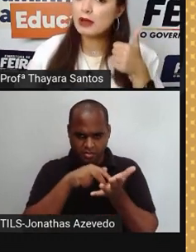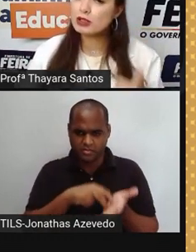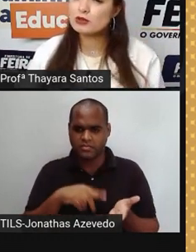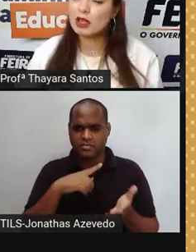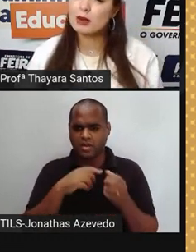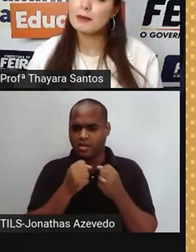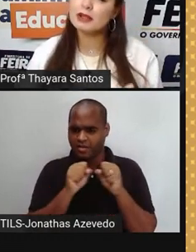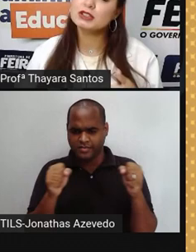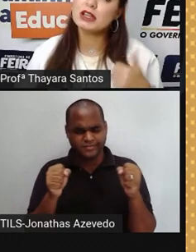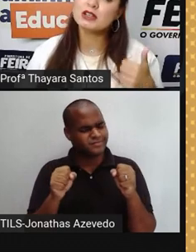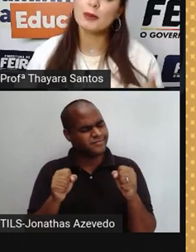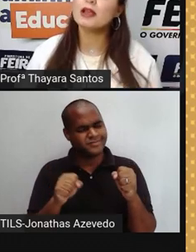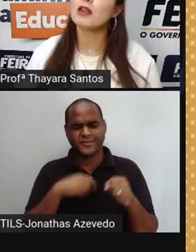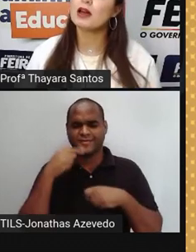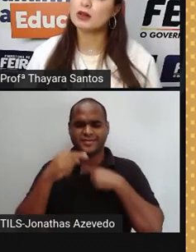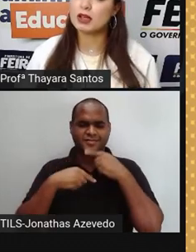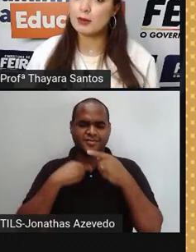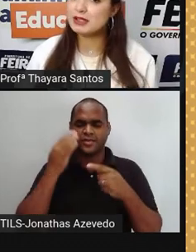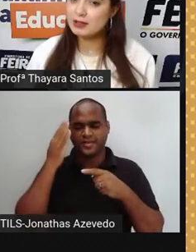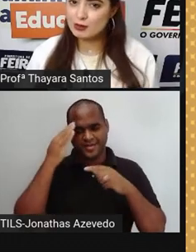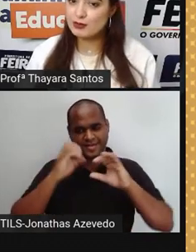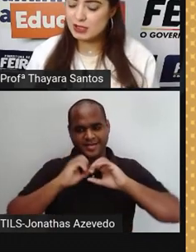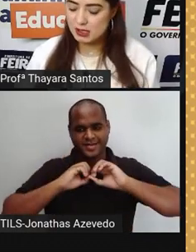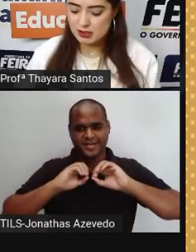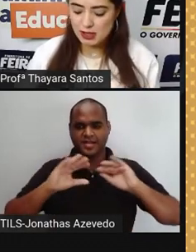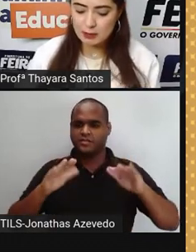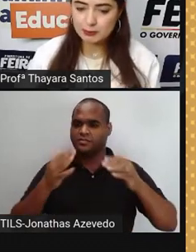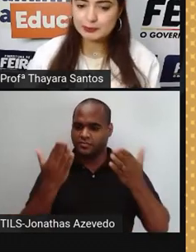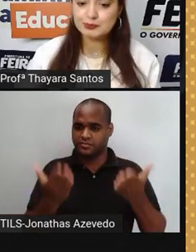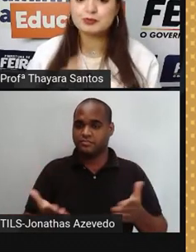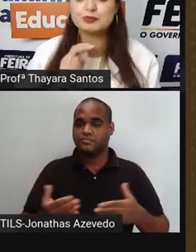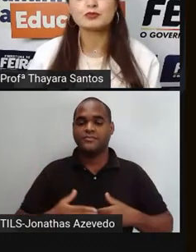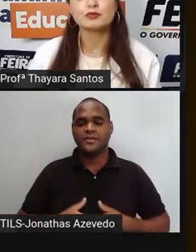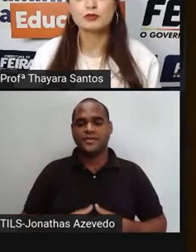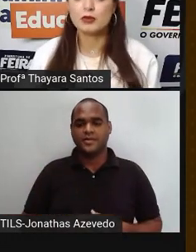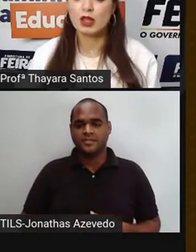espero que isso esteja bem claro aí na cabecinha de vocês, tá?